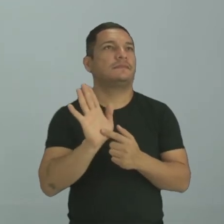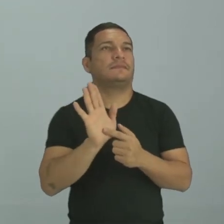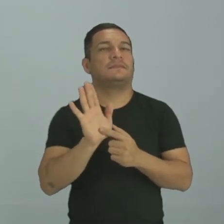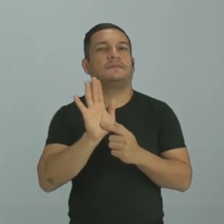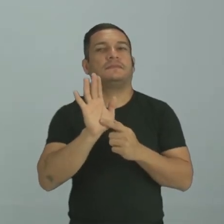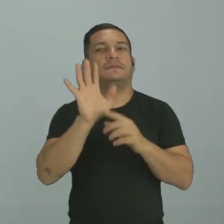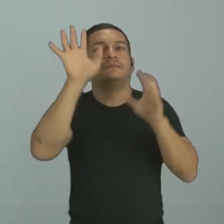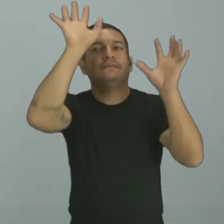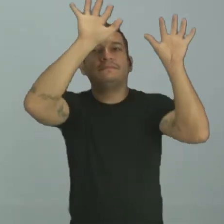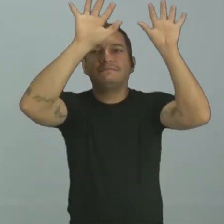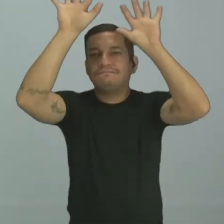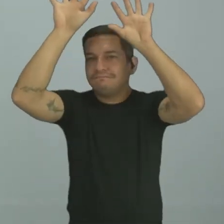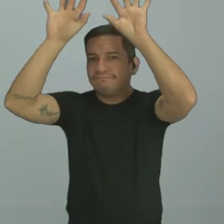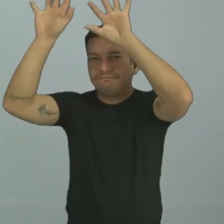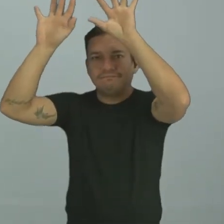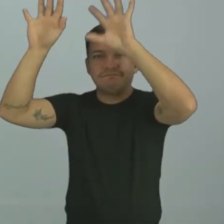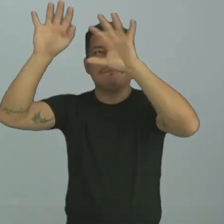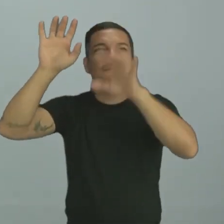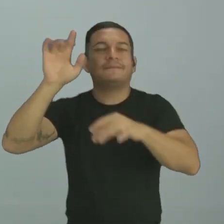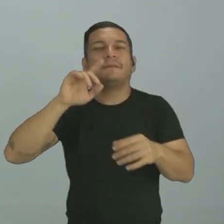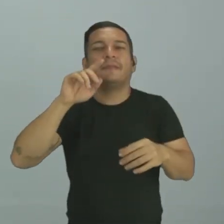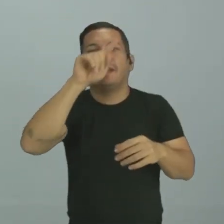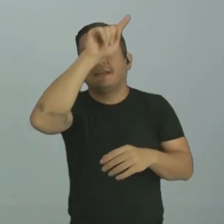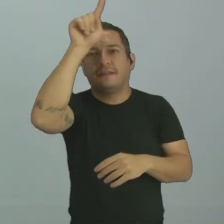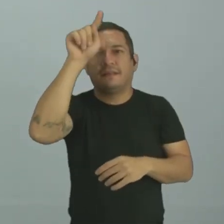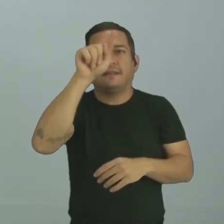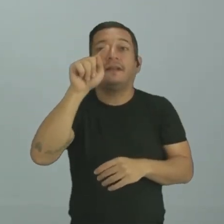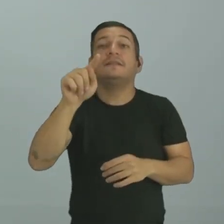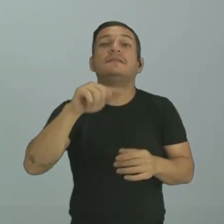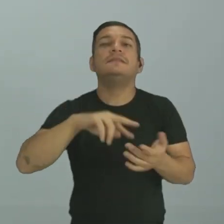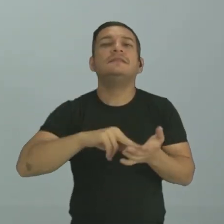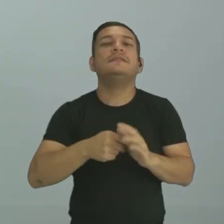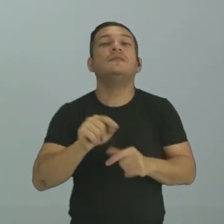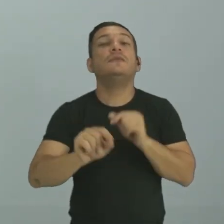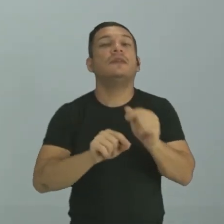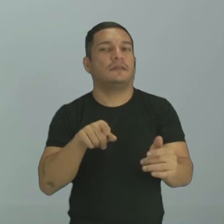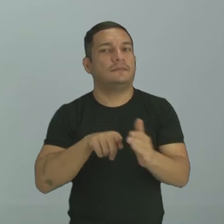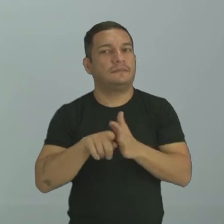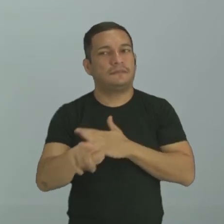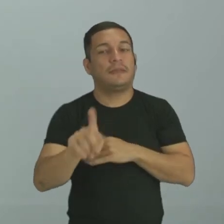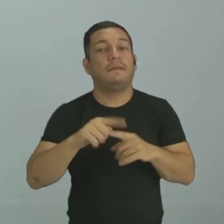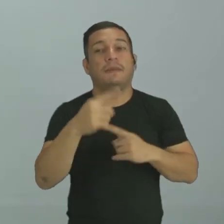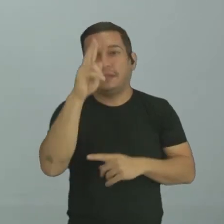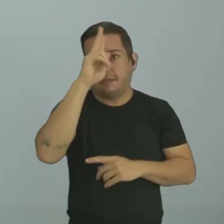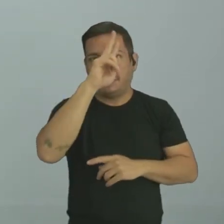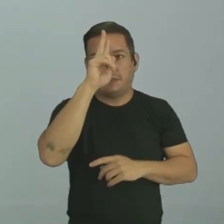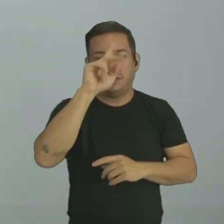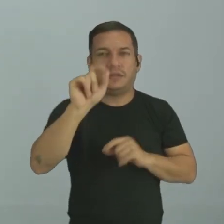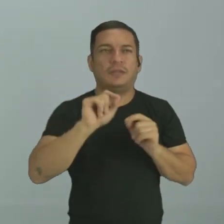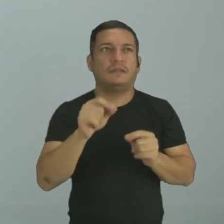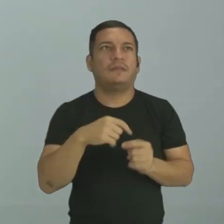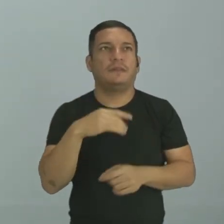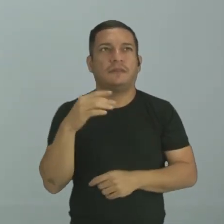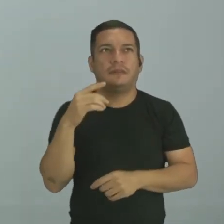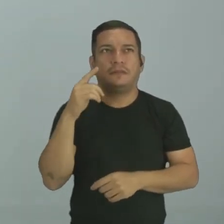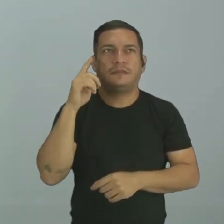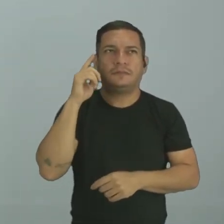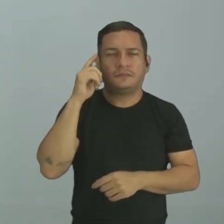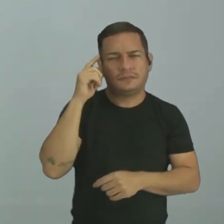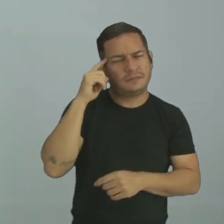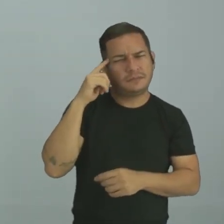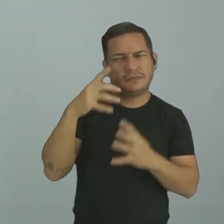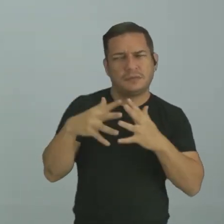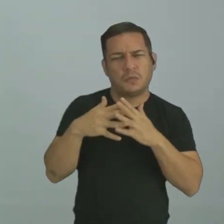Eles simbolizam o quê? Uma pergunta, né? Mas no caso aqui da historinha, ele fica como? Como ela fica